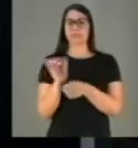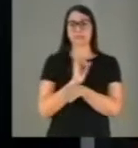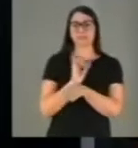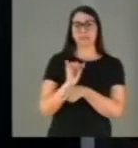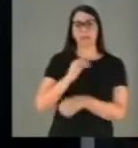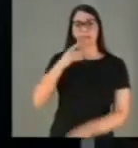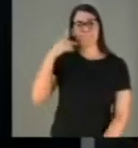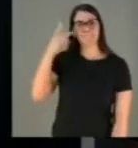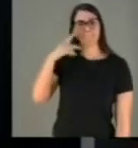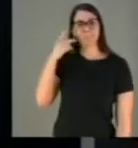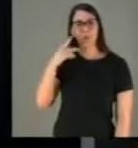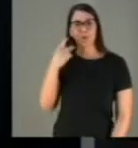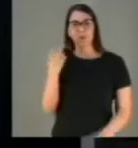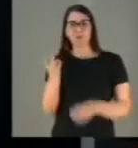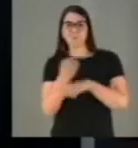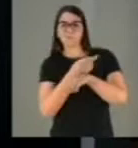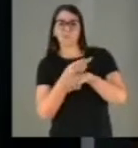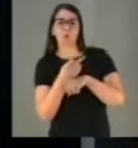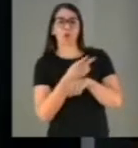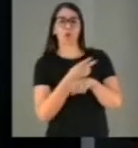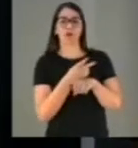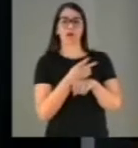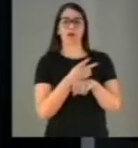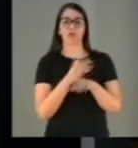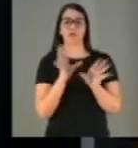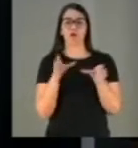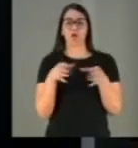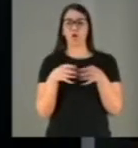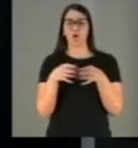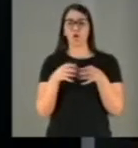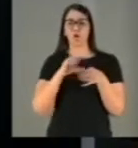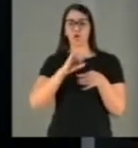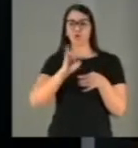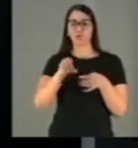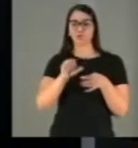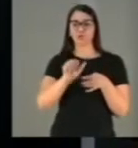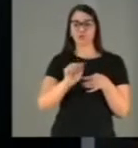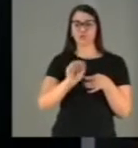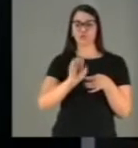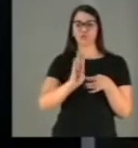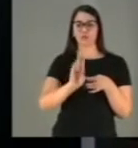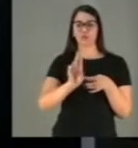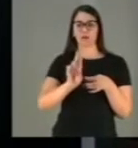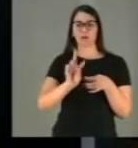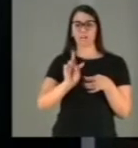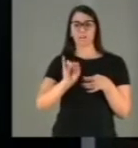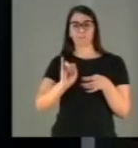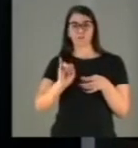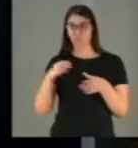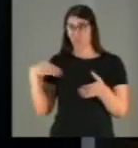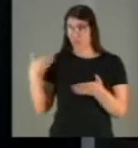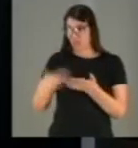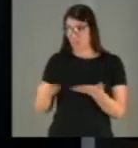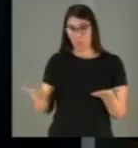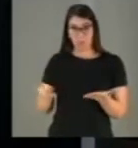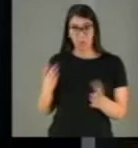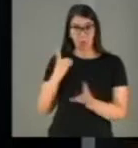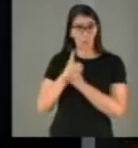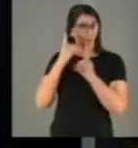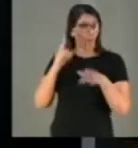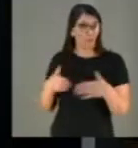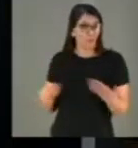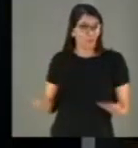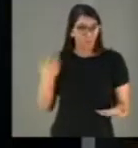caçarem no dicionário o coletivo de Jabuti. E eu até hoje não encontrei qual é.